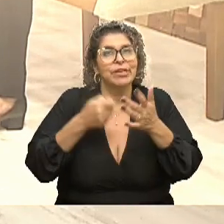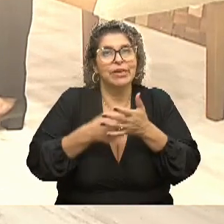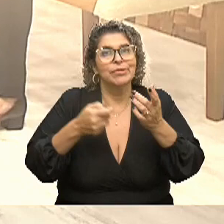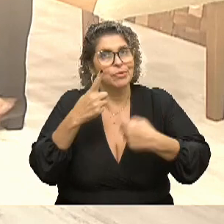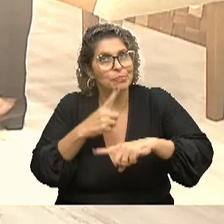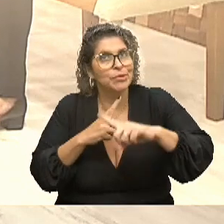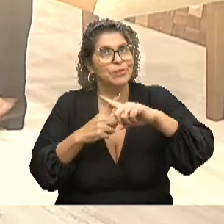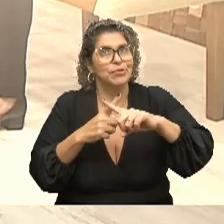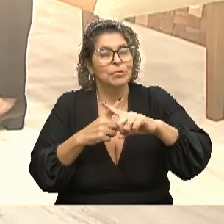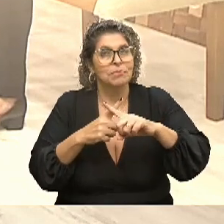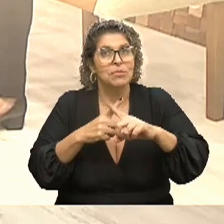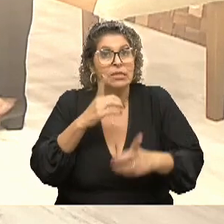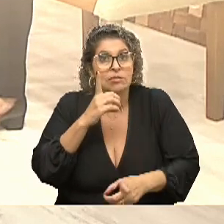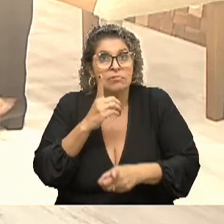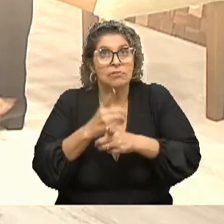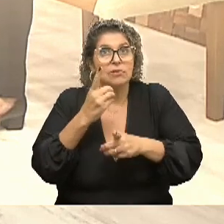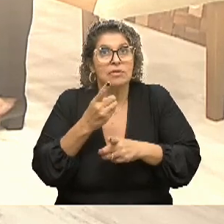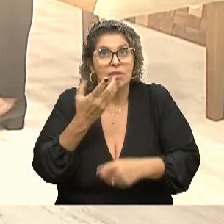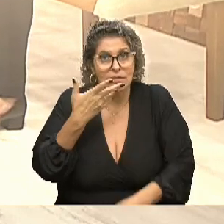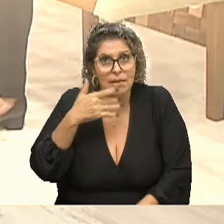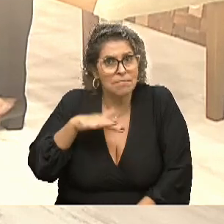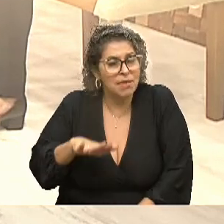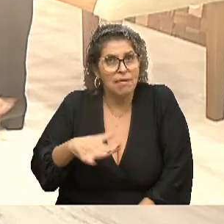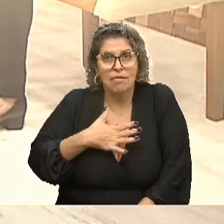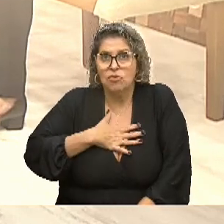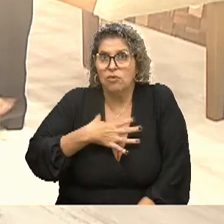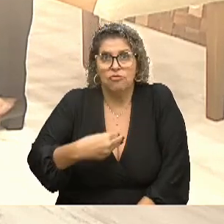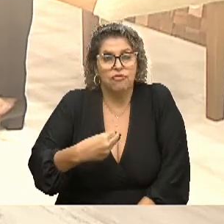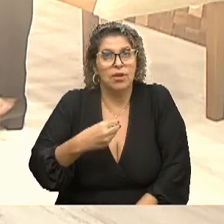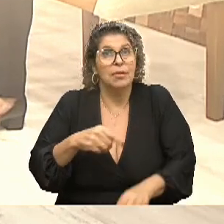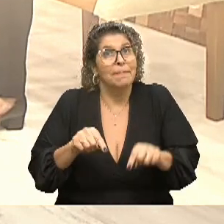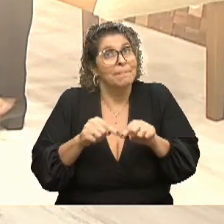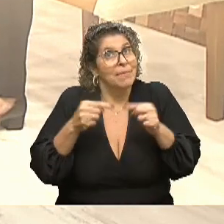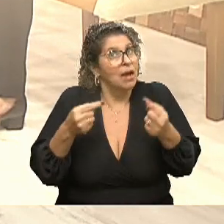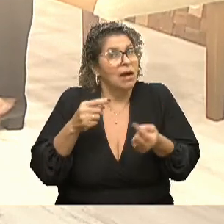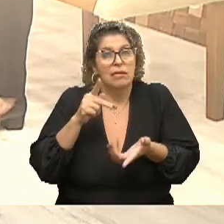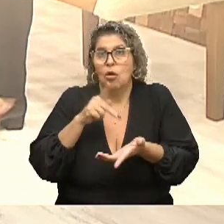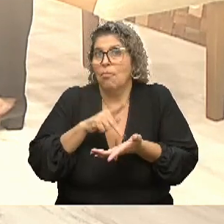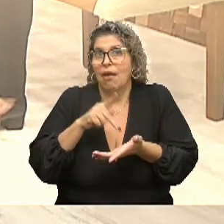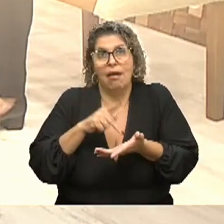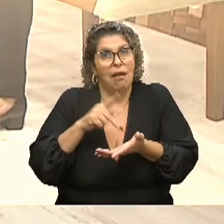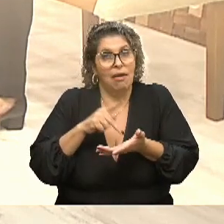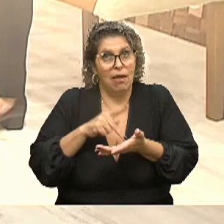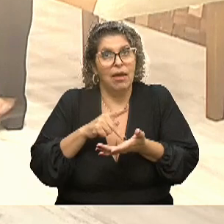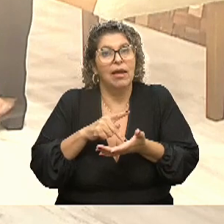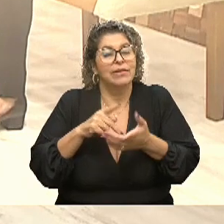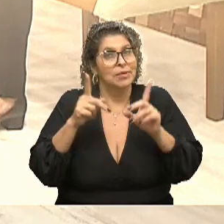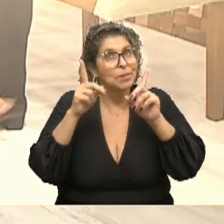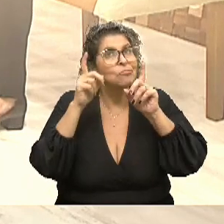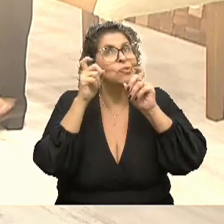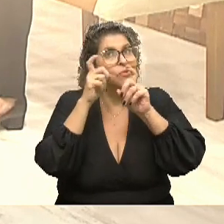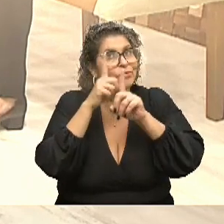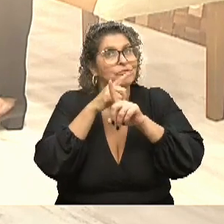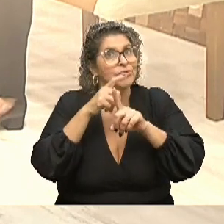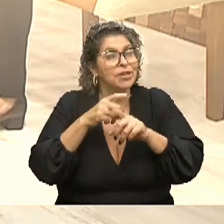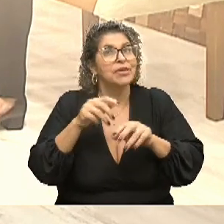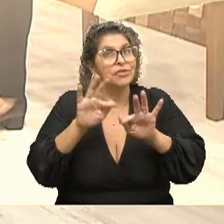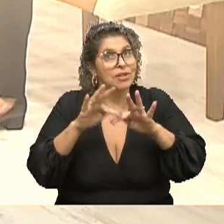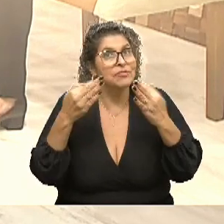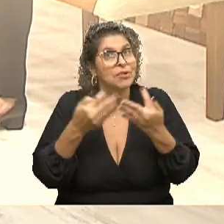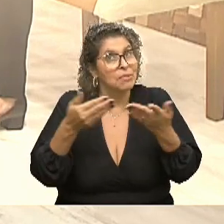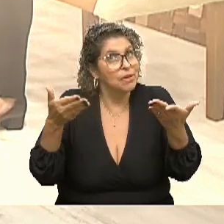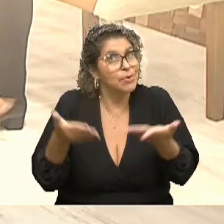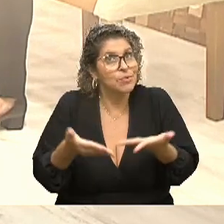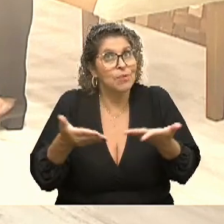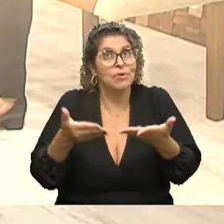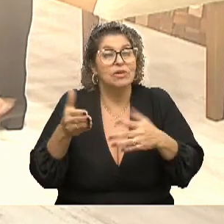De conseguir esse diagnóstico quando os nossos filhos ainda eram muito pequenos. Mas isso é uma realidade que dista muito da realidade das famílias hoje,